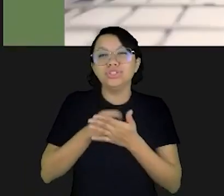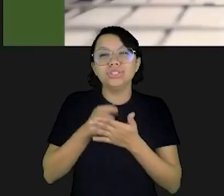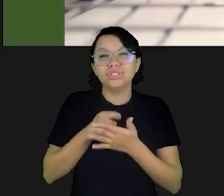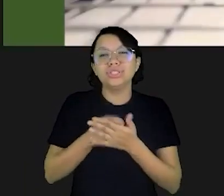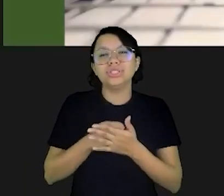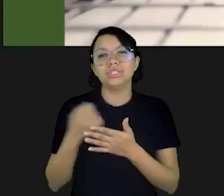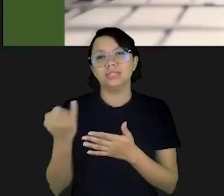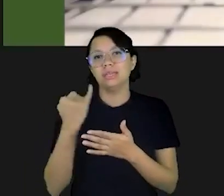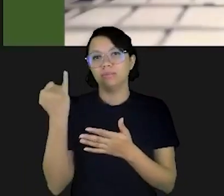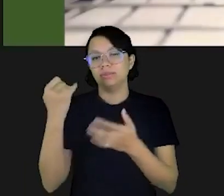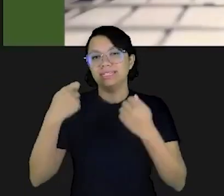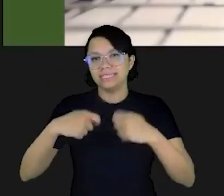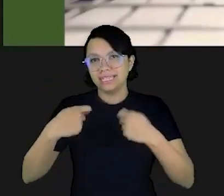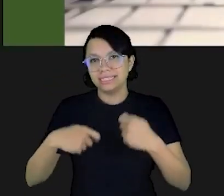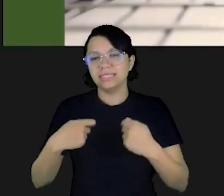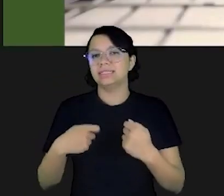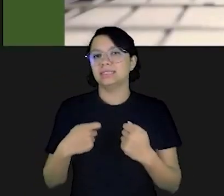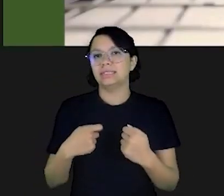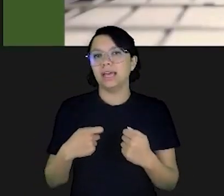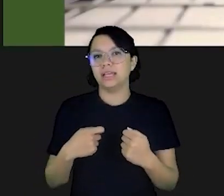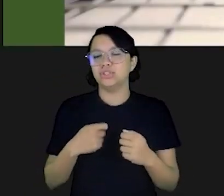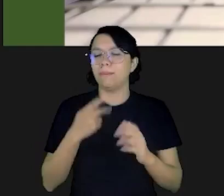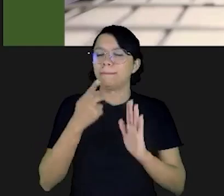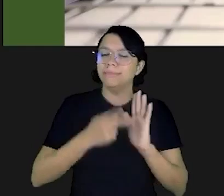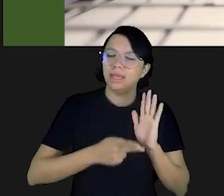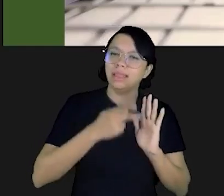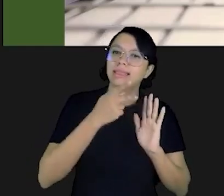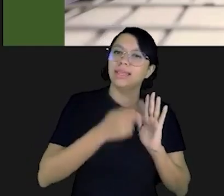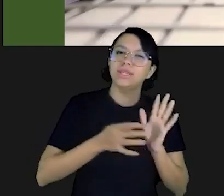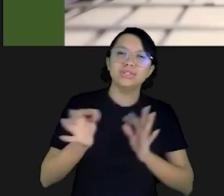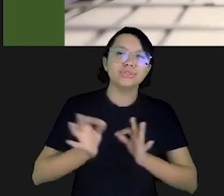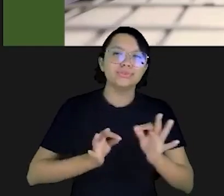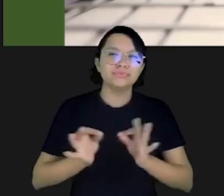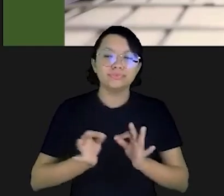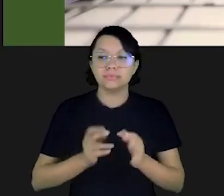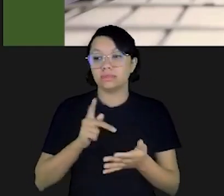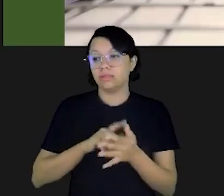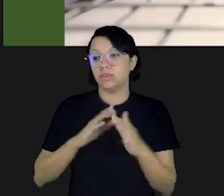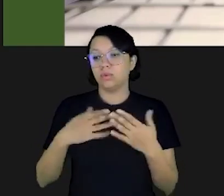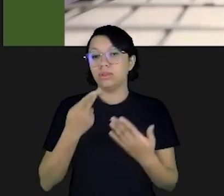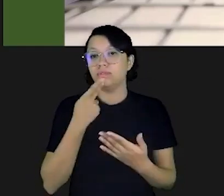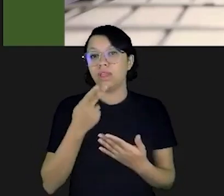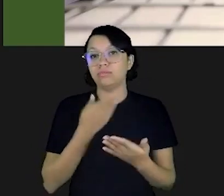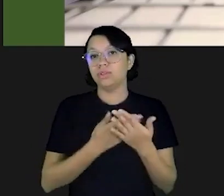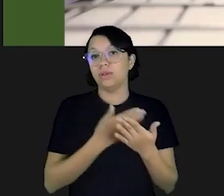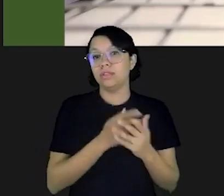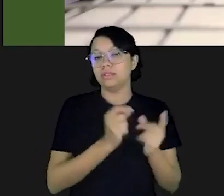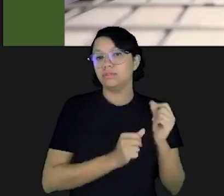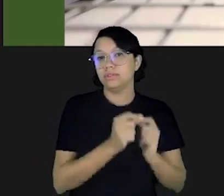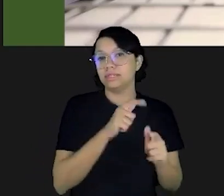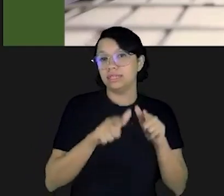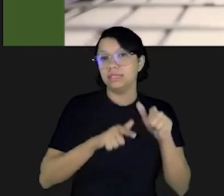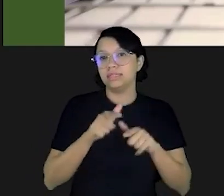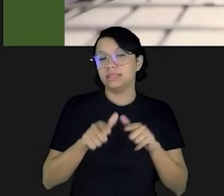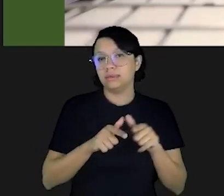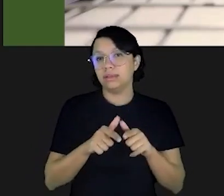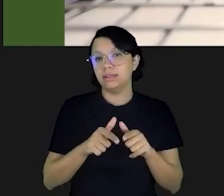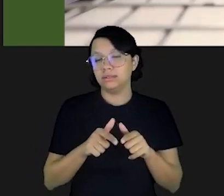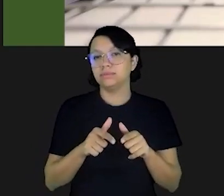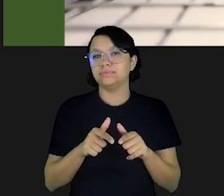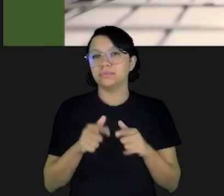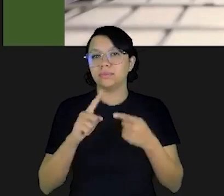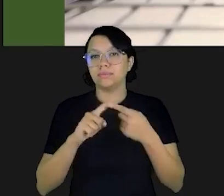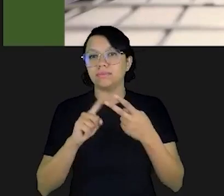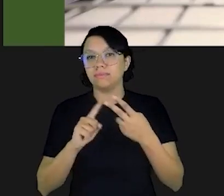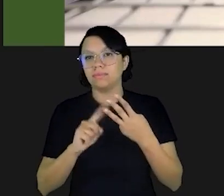importância e na necessidade do planejamento. Na verdade, quando nós falamos em educação financeira, gente trabalha com um tripé